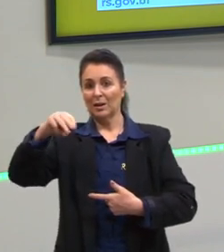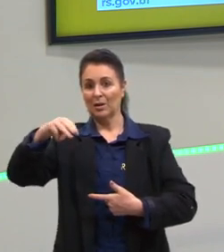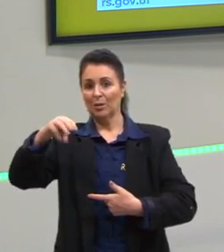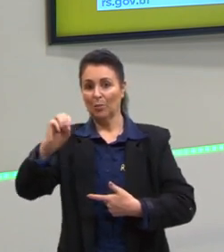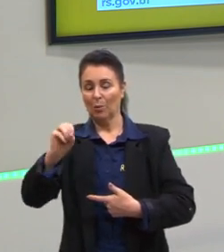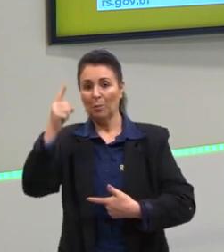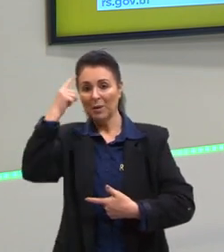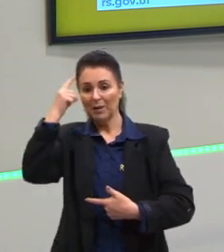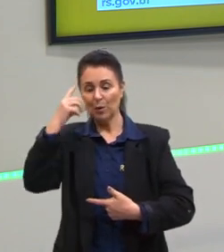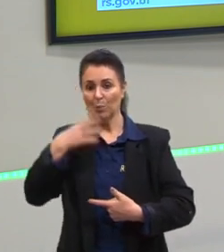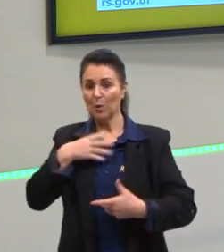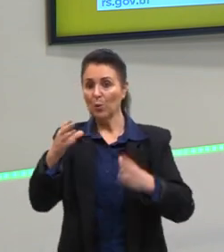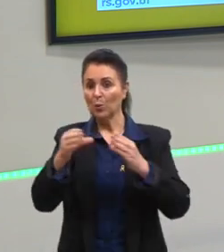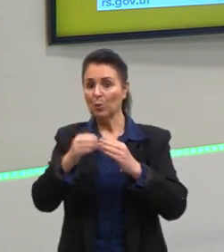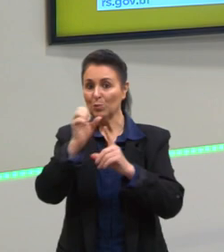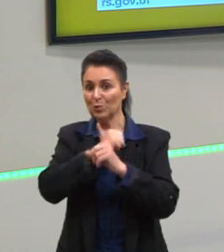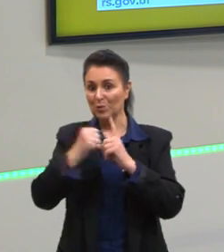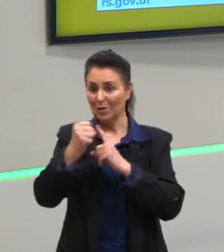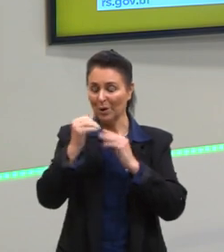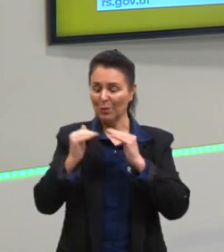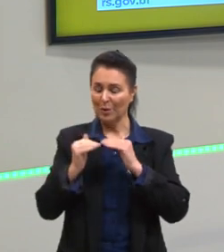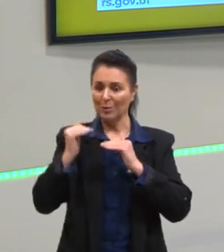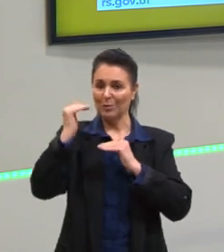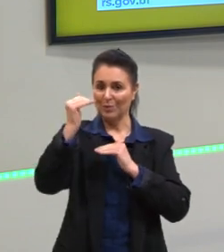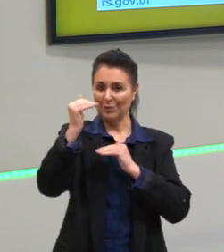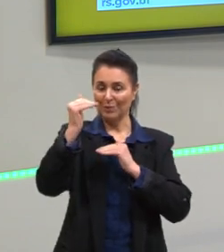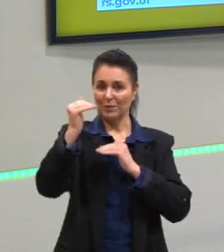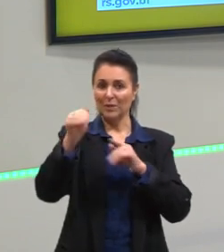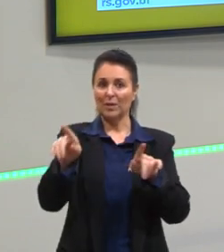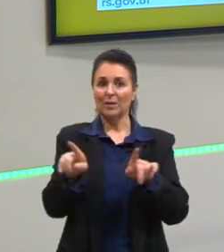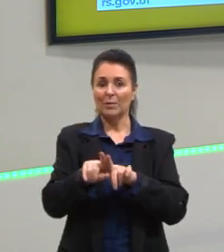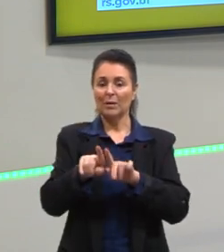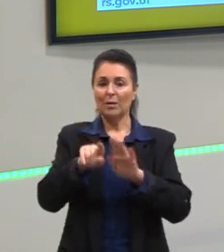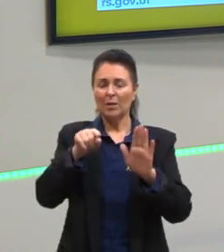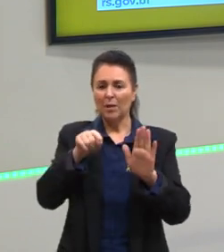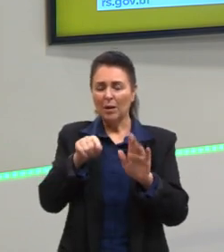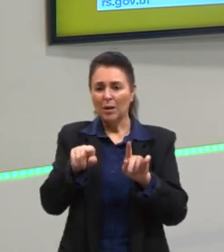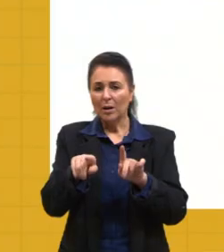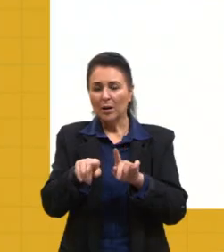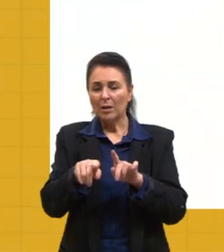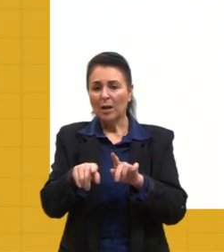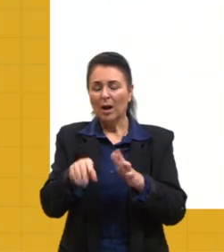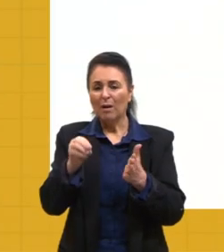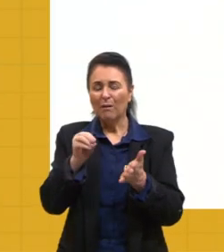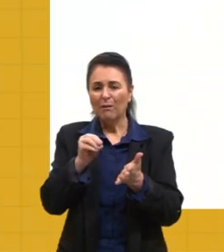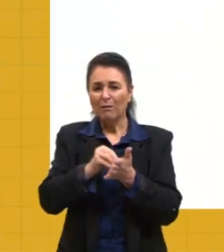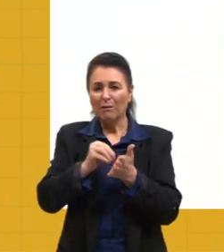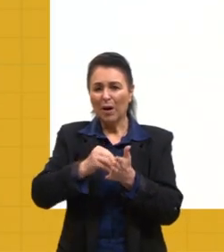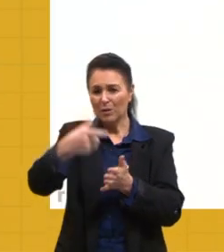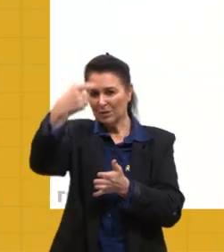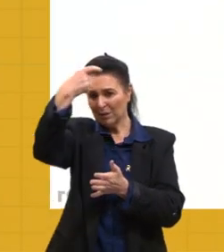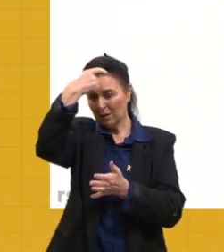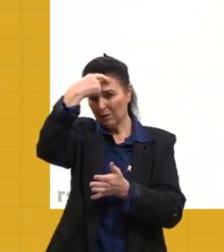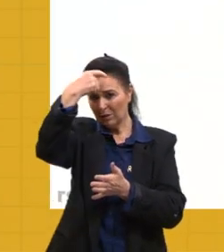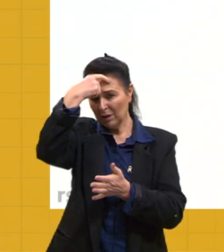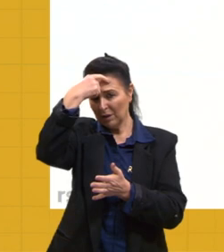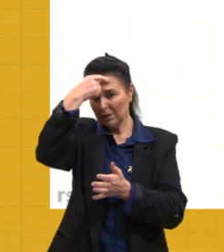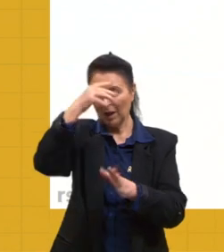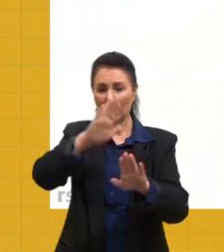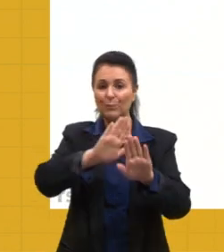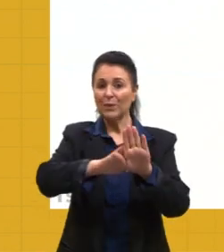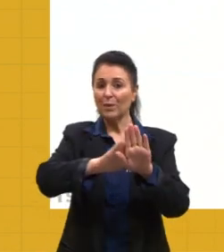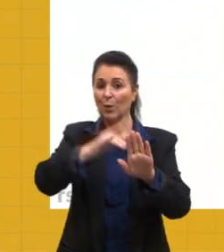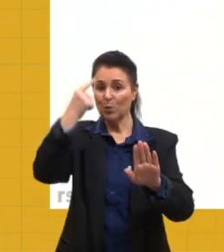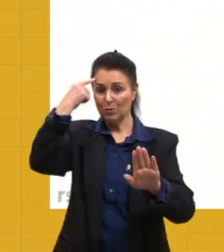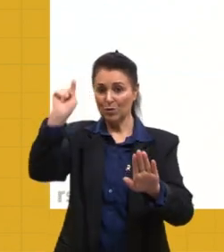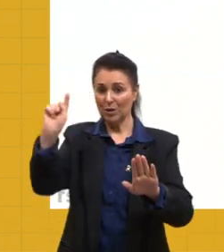superior aos demais. E aqui tem uma questão da falsa consciência, na ideologia e comportamento social. Muitas